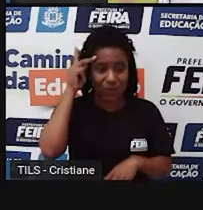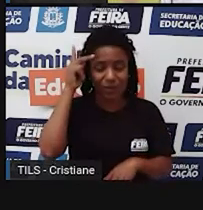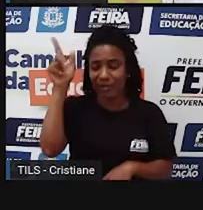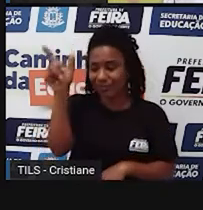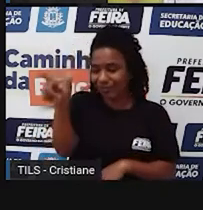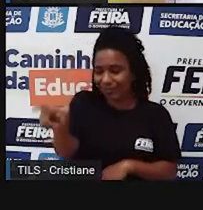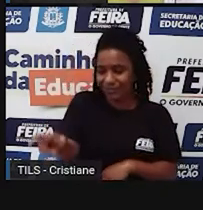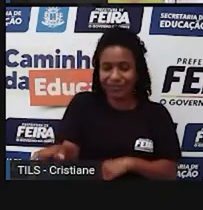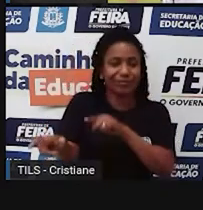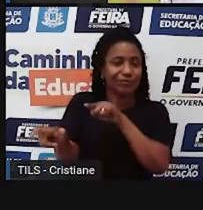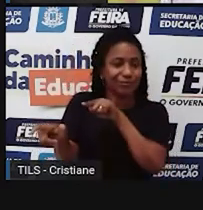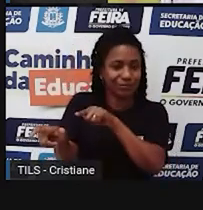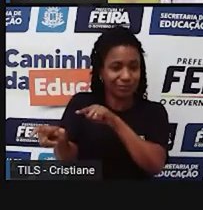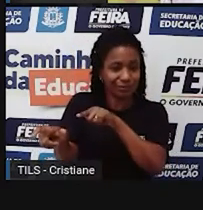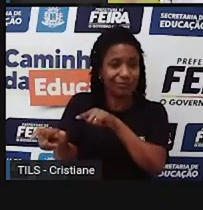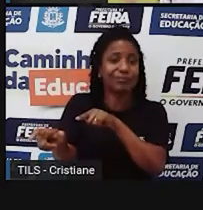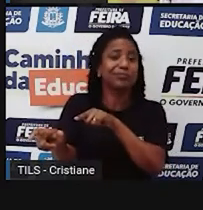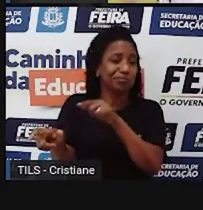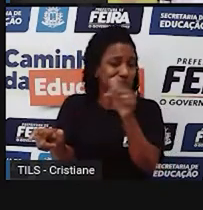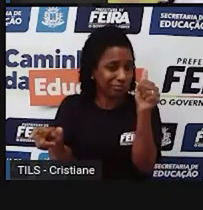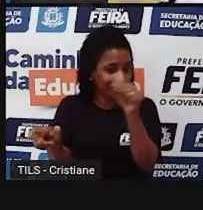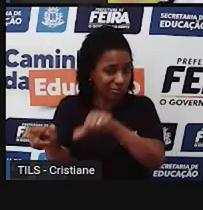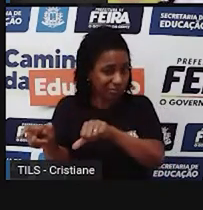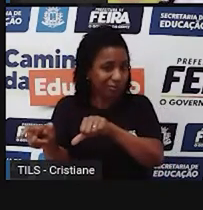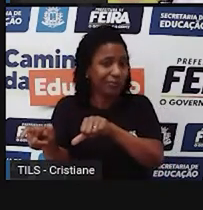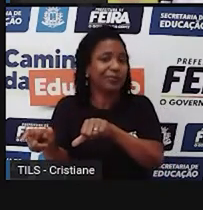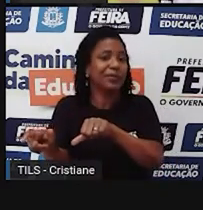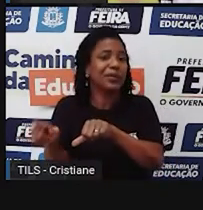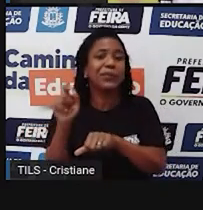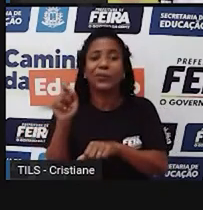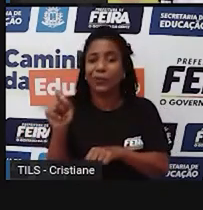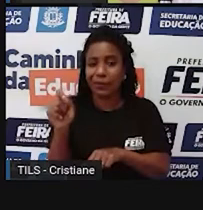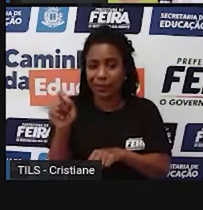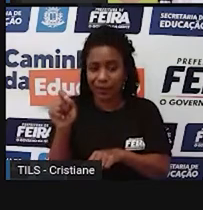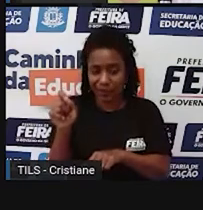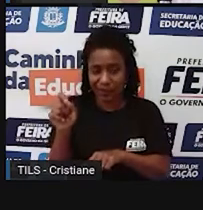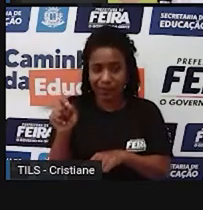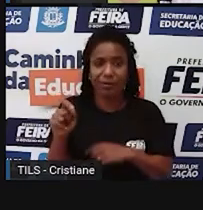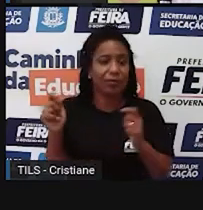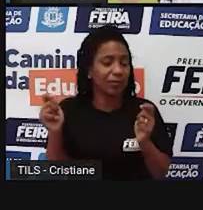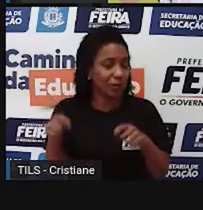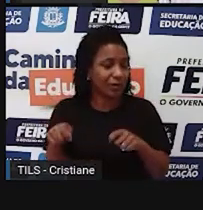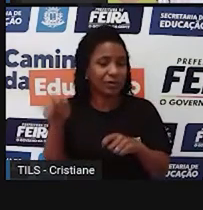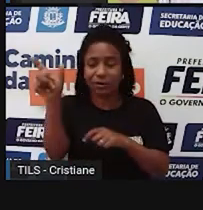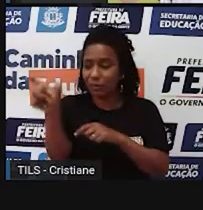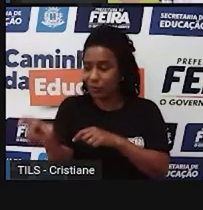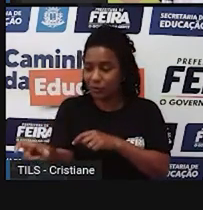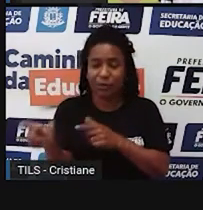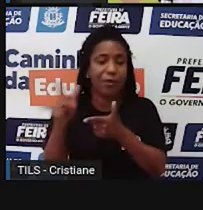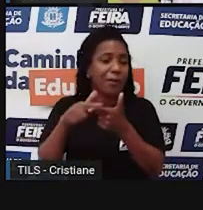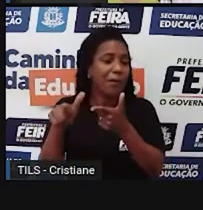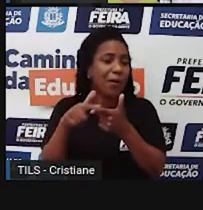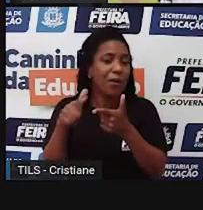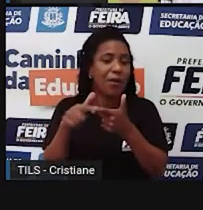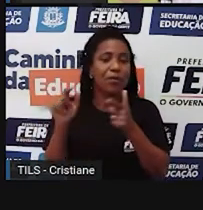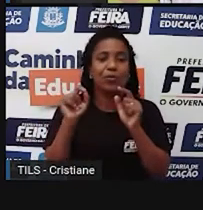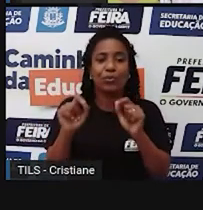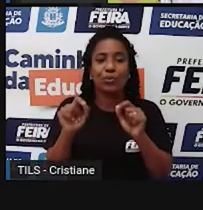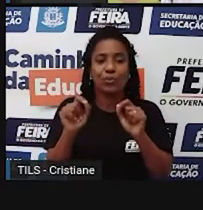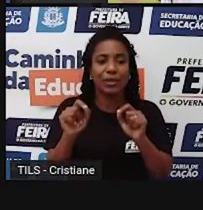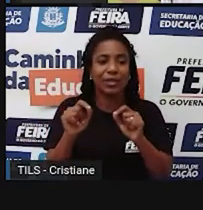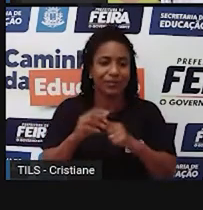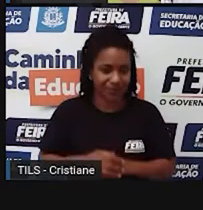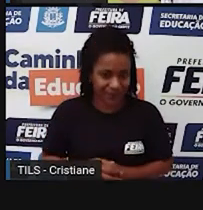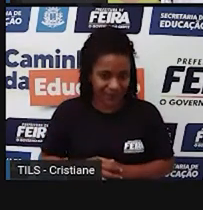na natureza, o trabalhador, ele também sofre esse impacto. E aí, dentro desses problemas, eu coloquei os impactos, né? Que